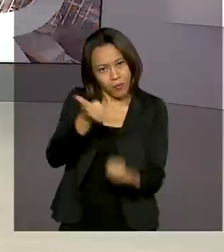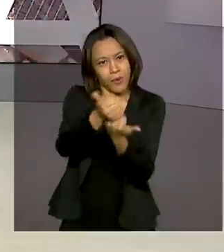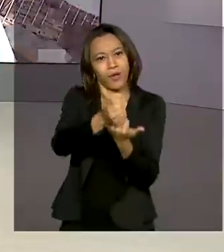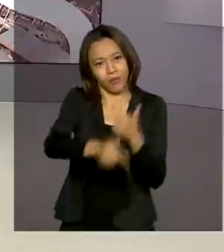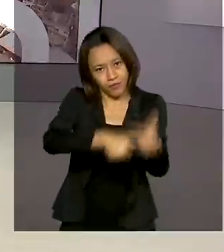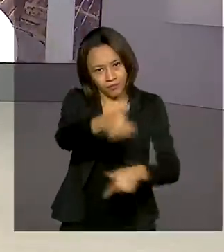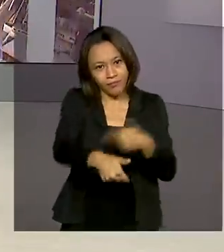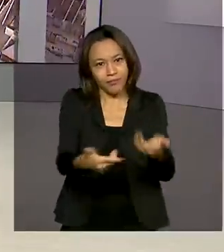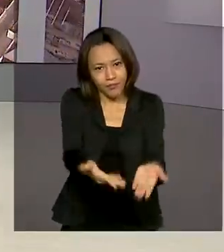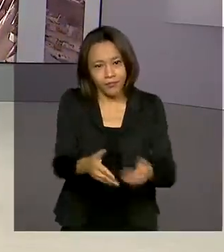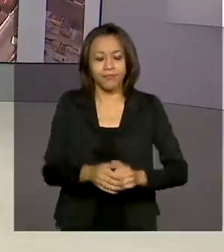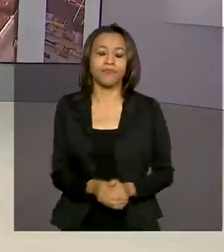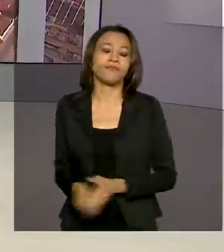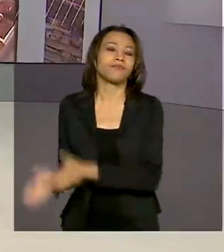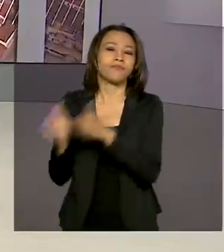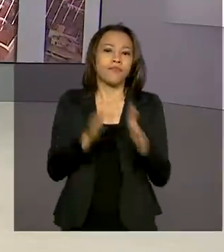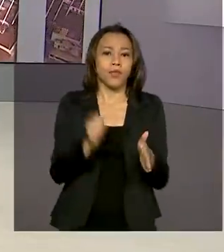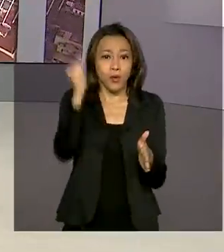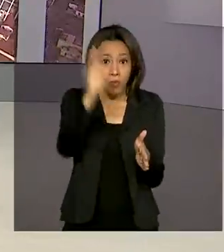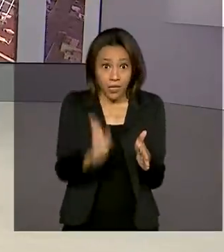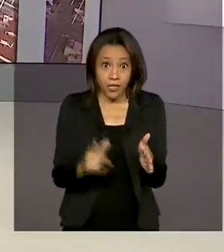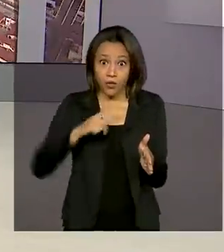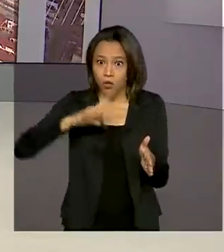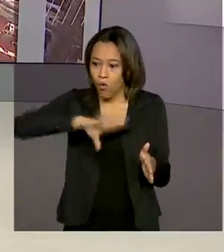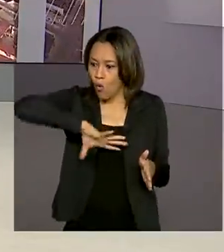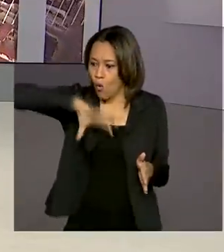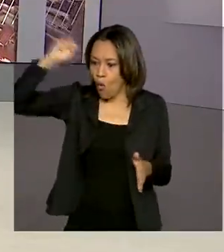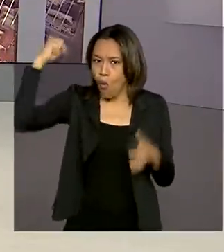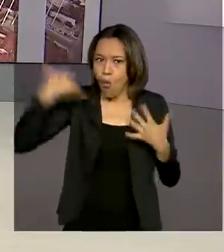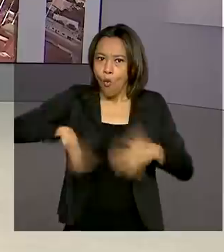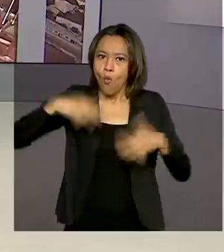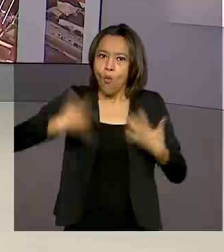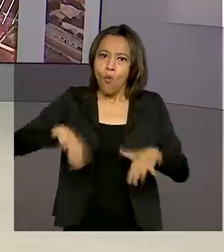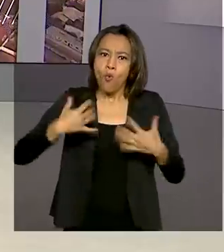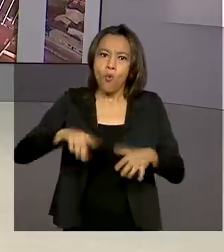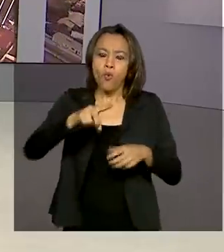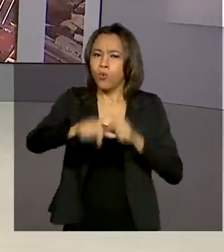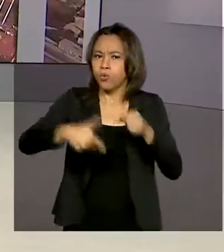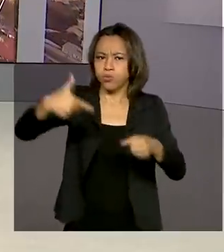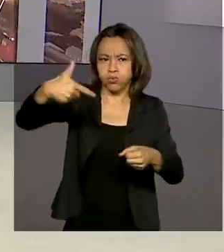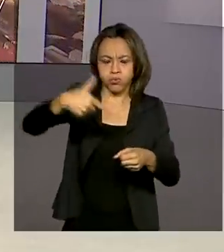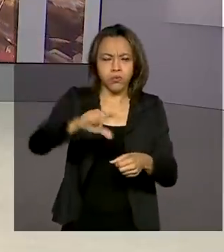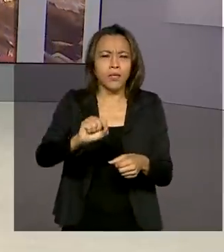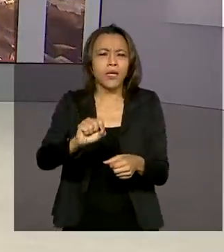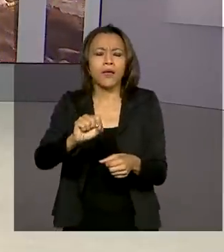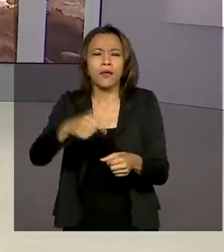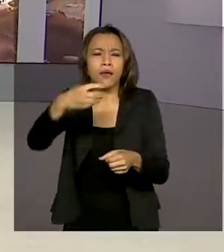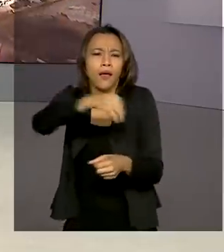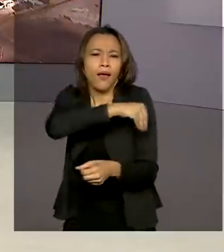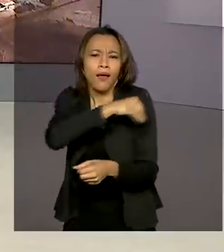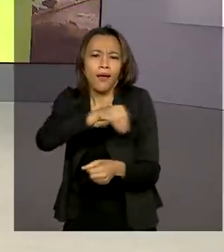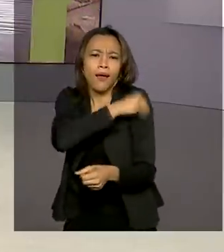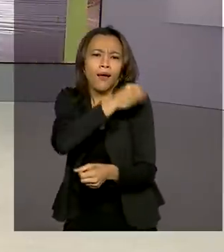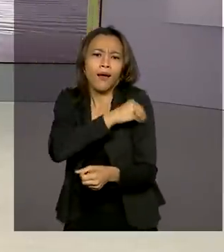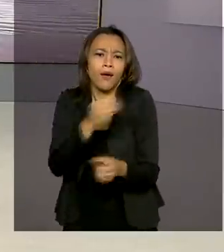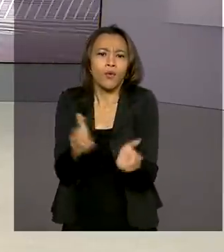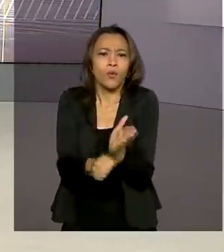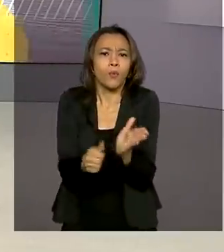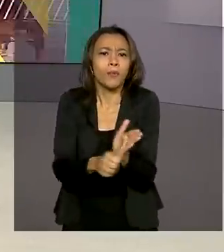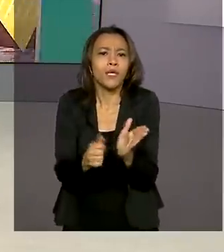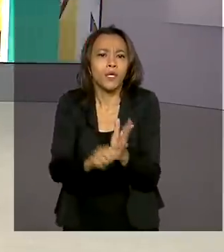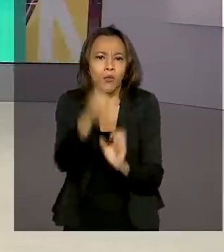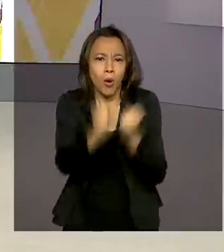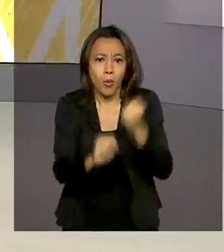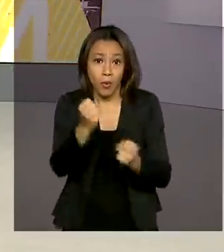O Brasil deve ter produção recorde de etanol à base de milho. A estimativa é de 2 bilhões e 700